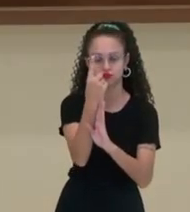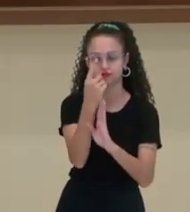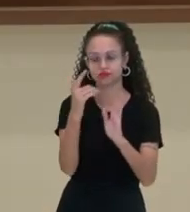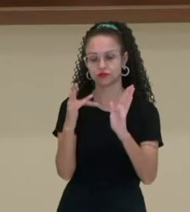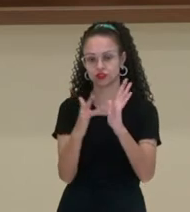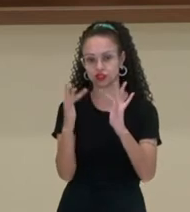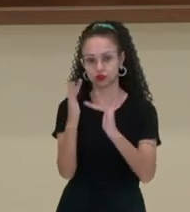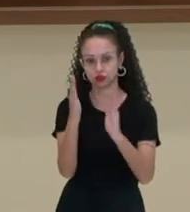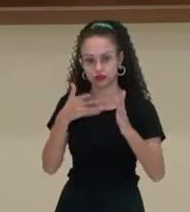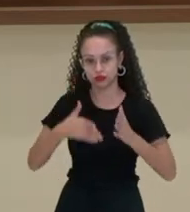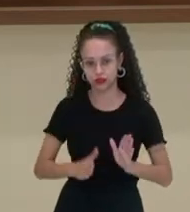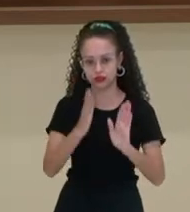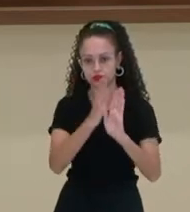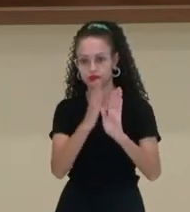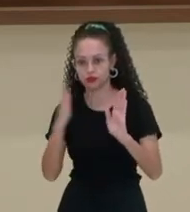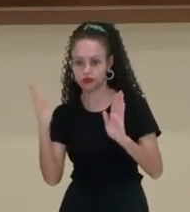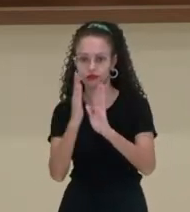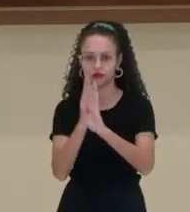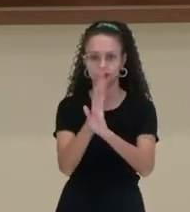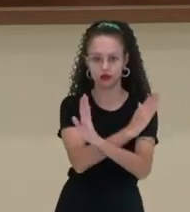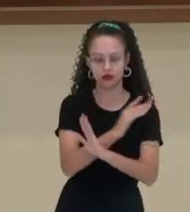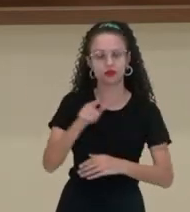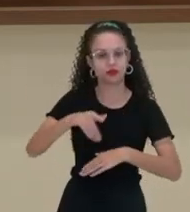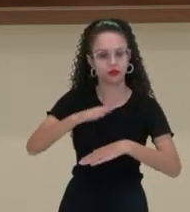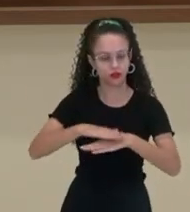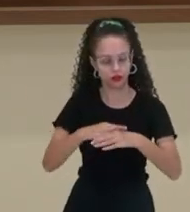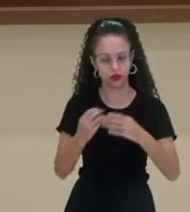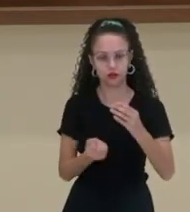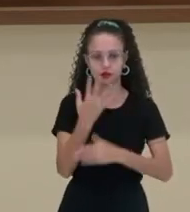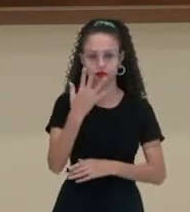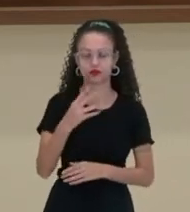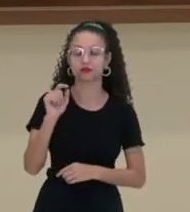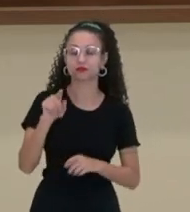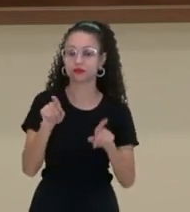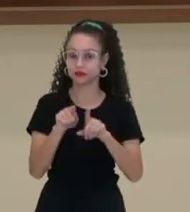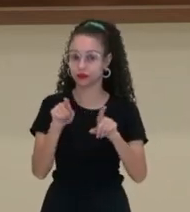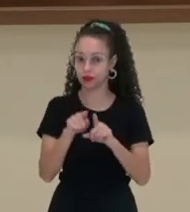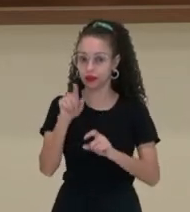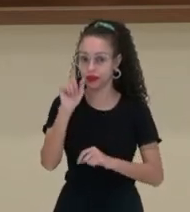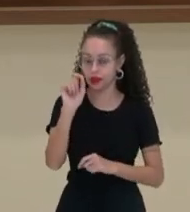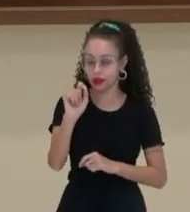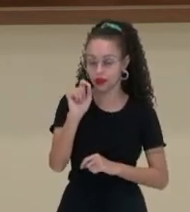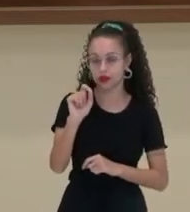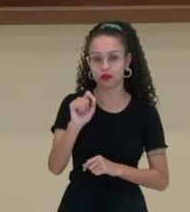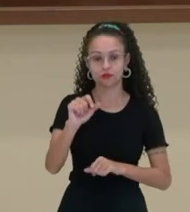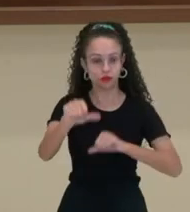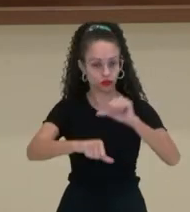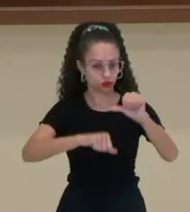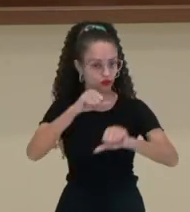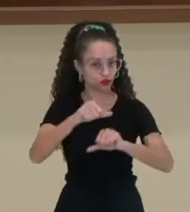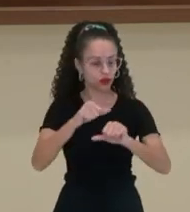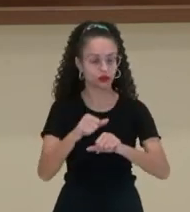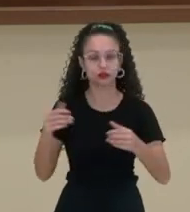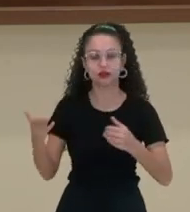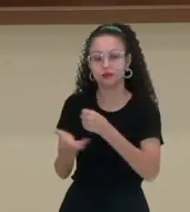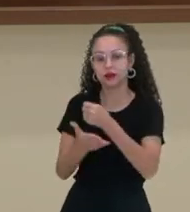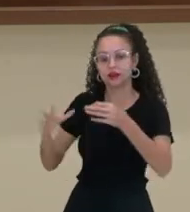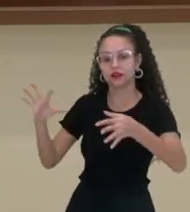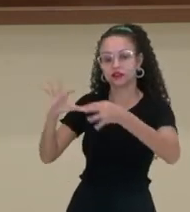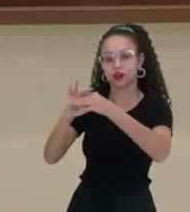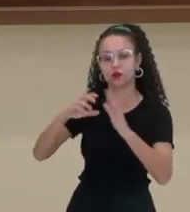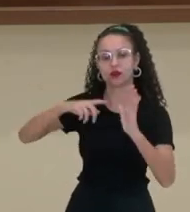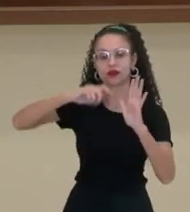também nele foi feito algumas mudanças, inspirar, ou melhor, modificado, baseado no